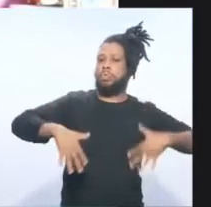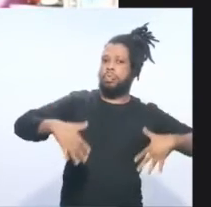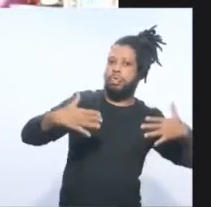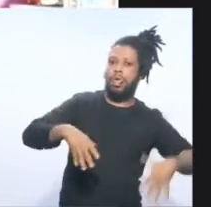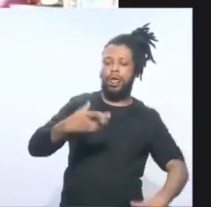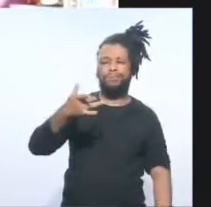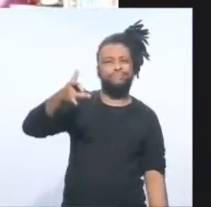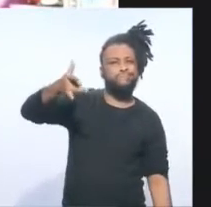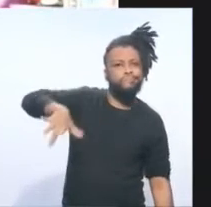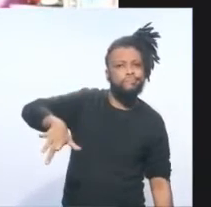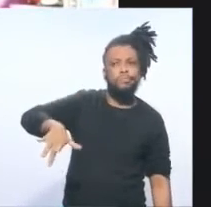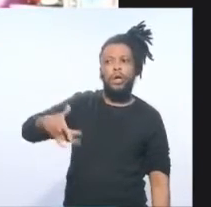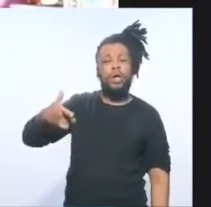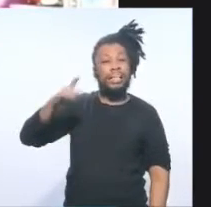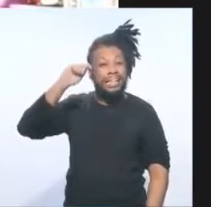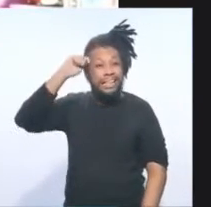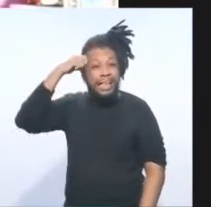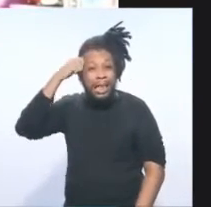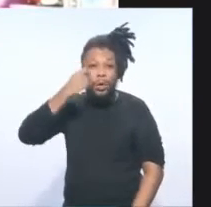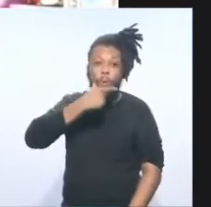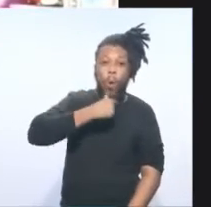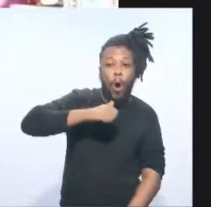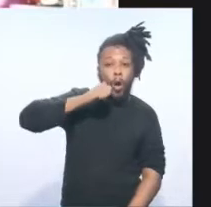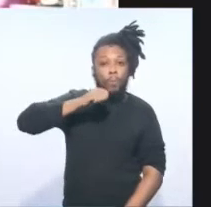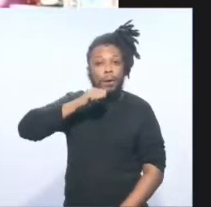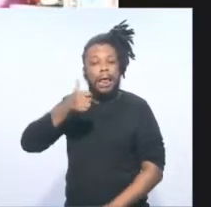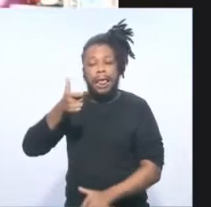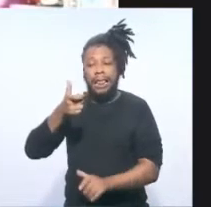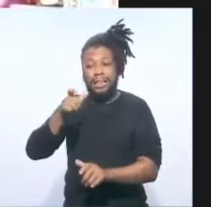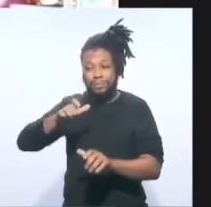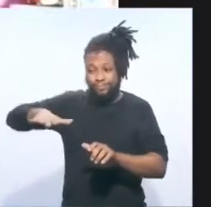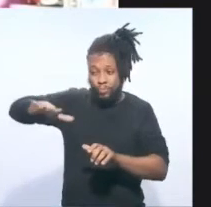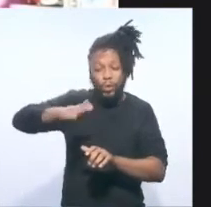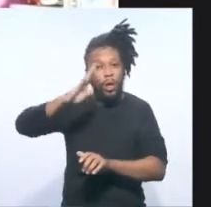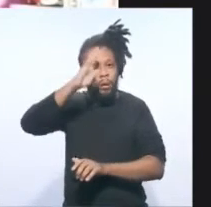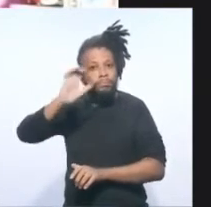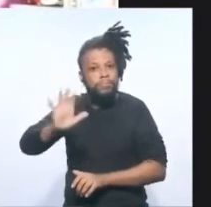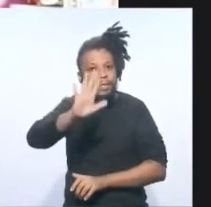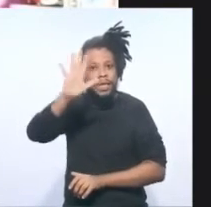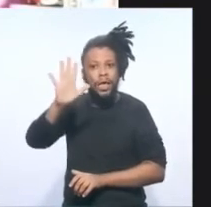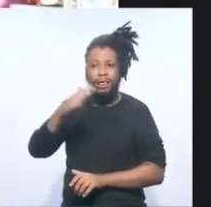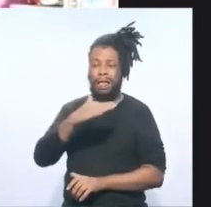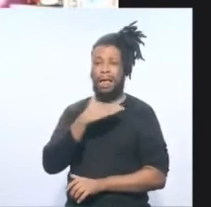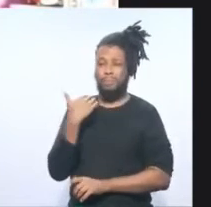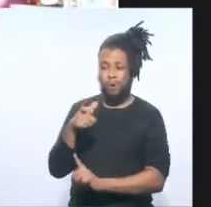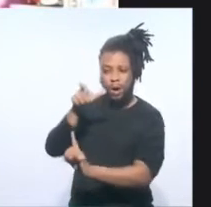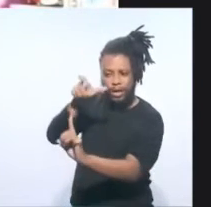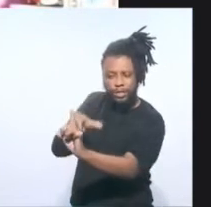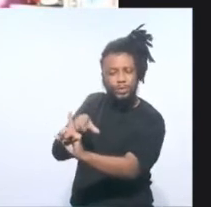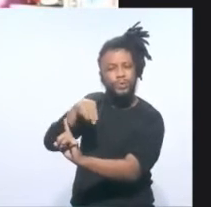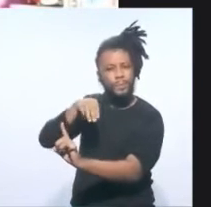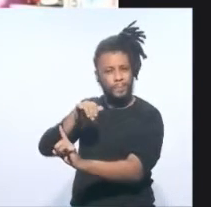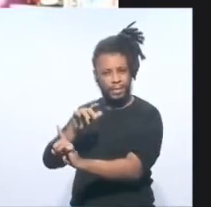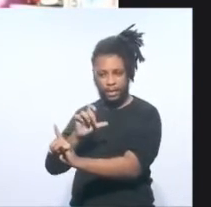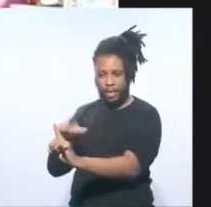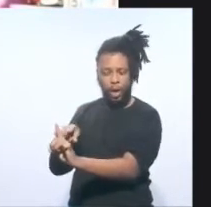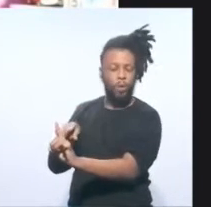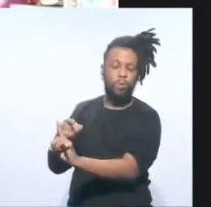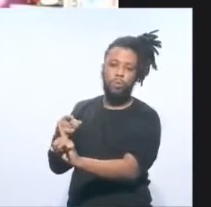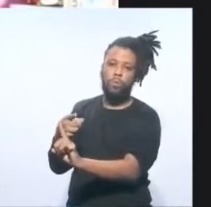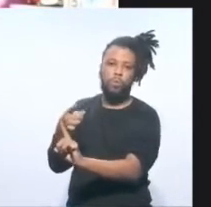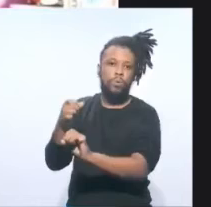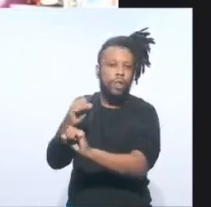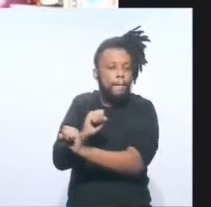negros e negras entre os brasileiros. A morte de Miguel Otávio não pode ser, de forma alguma,